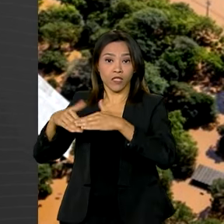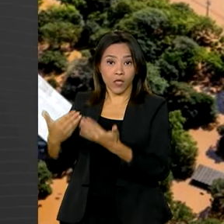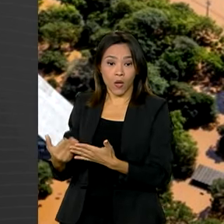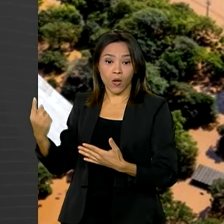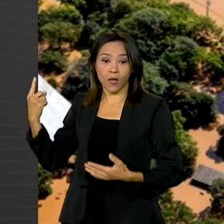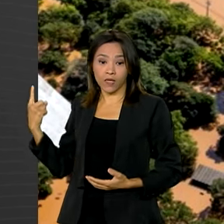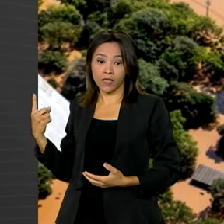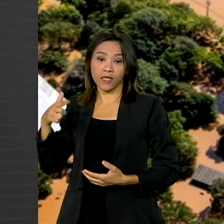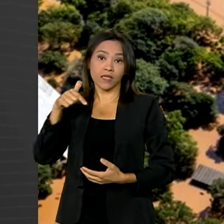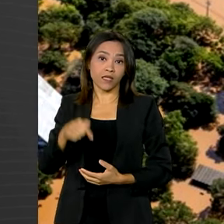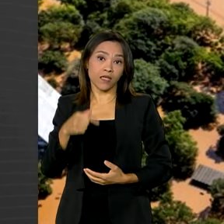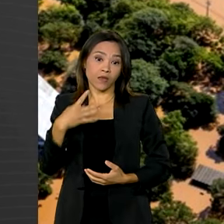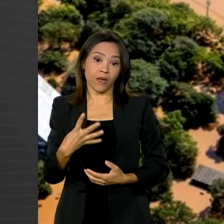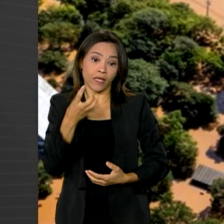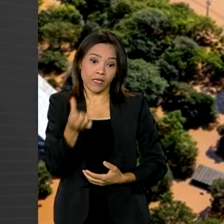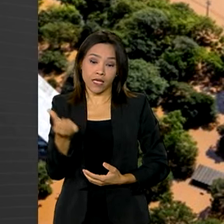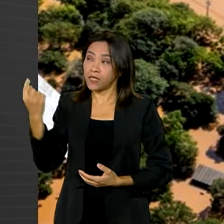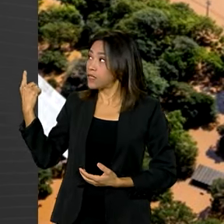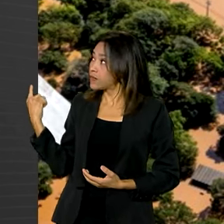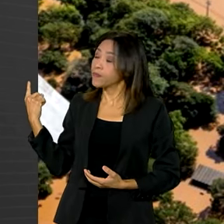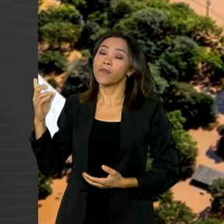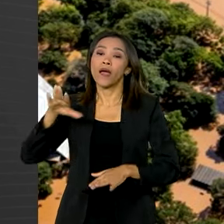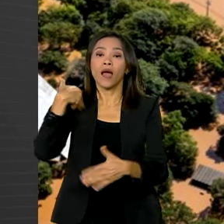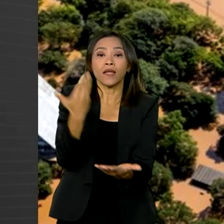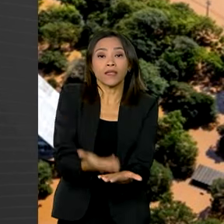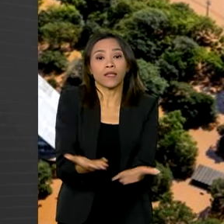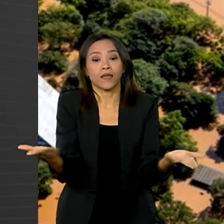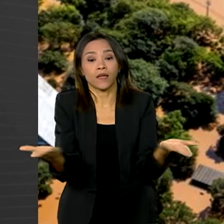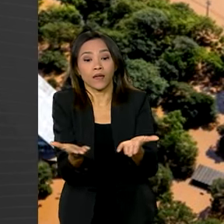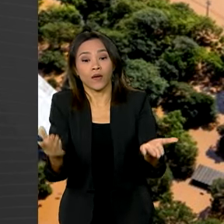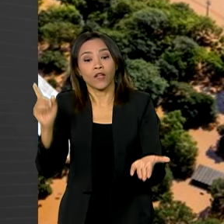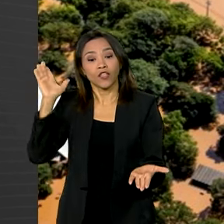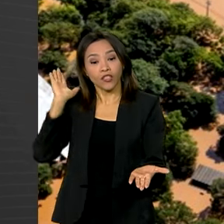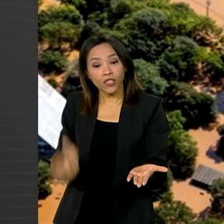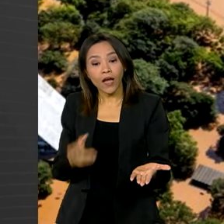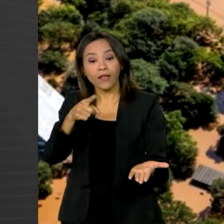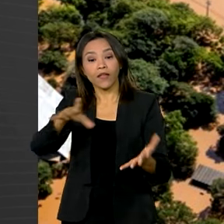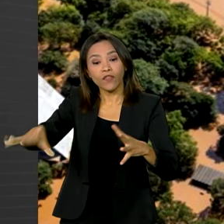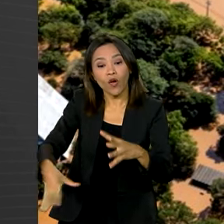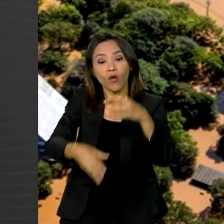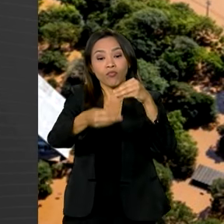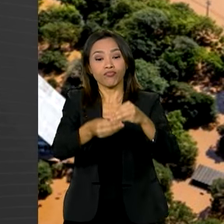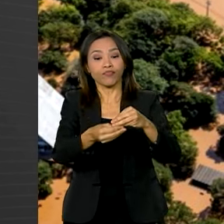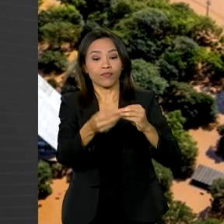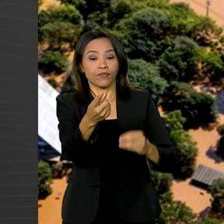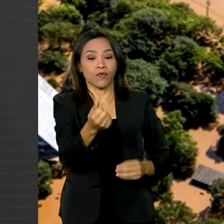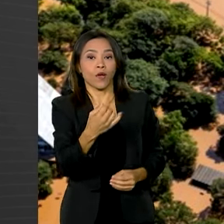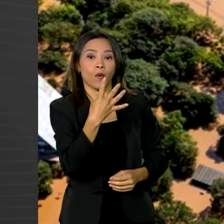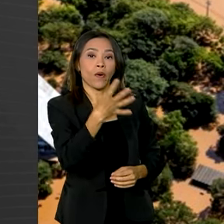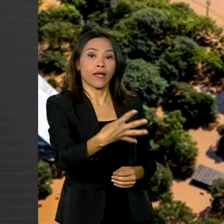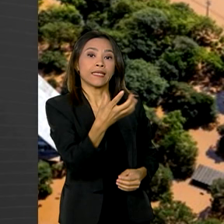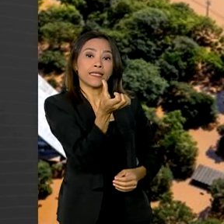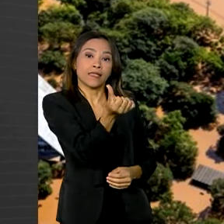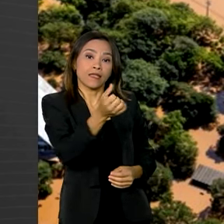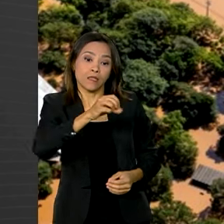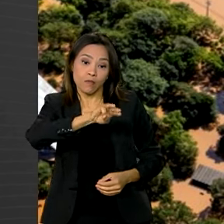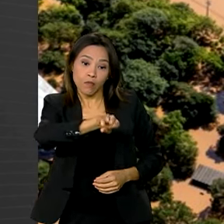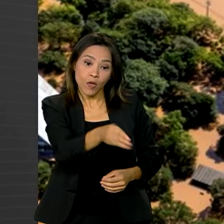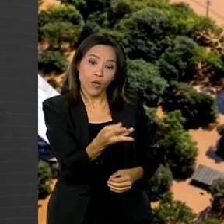de reforma. Até agora, a pasta disponibilizou crédito extraordinário de R$ 46 milhões